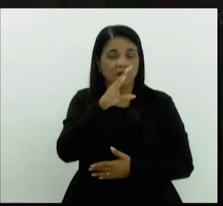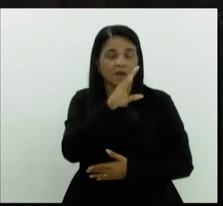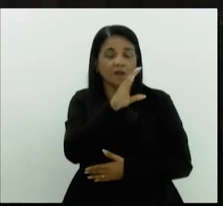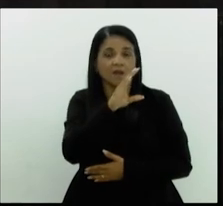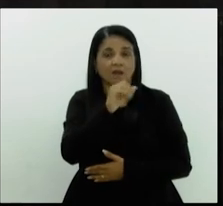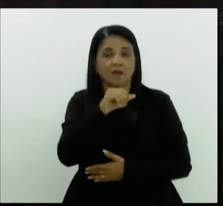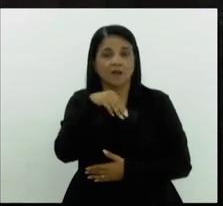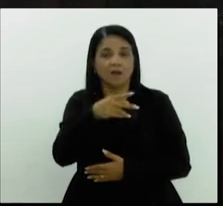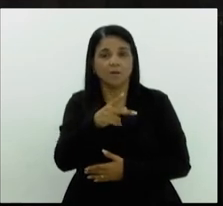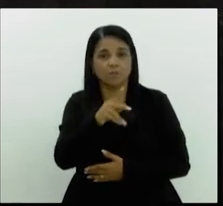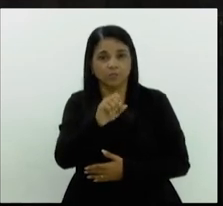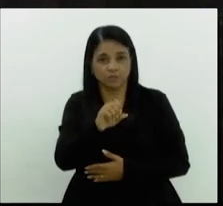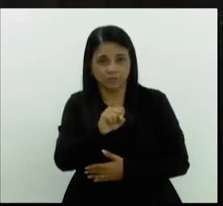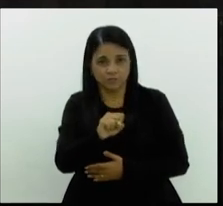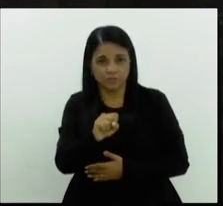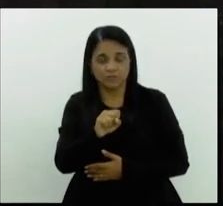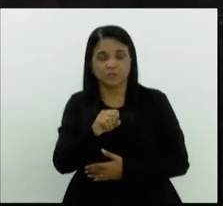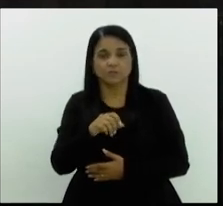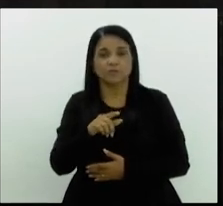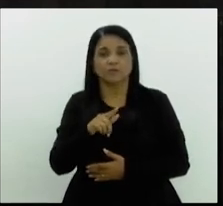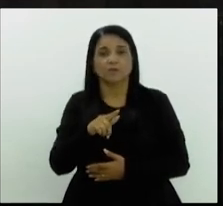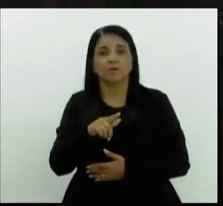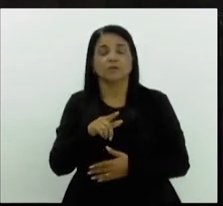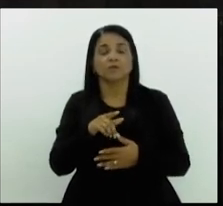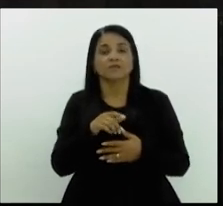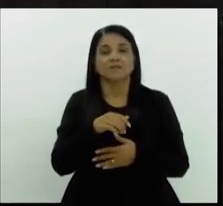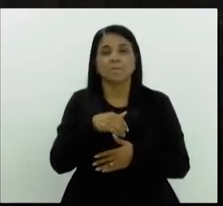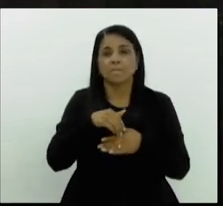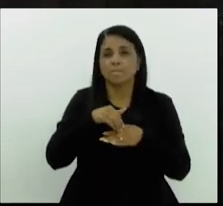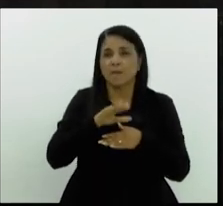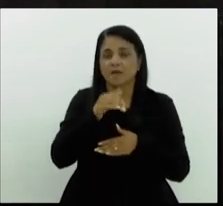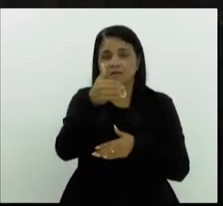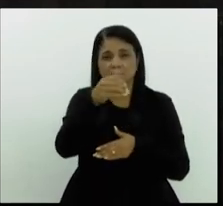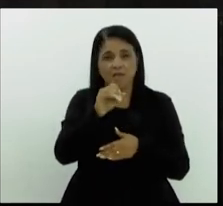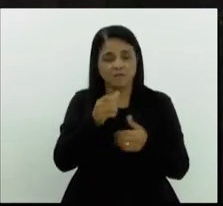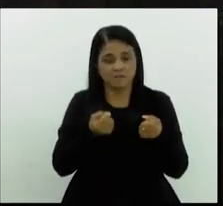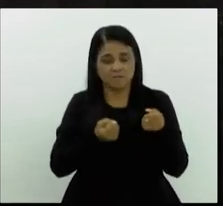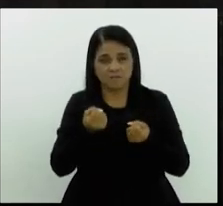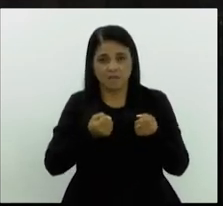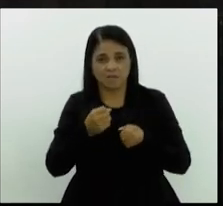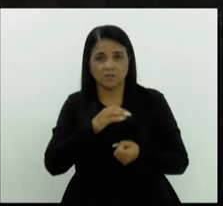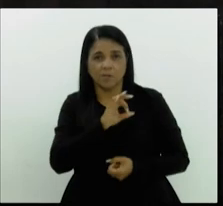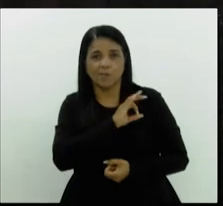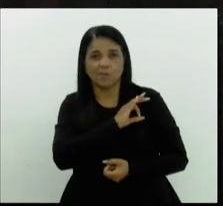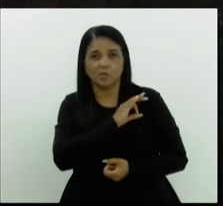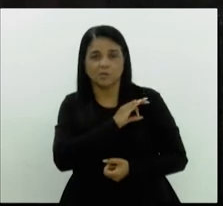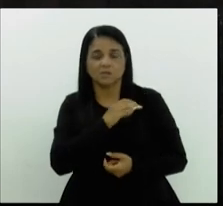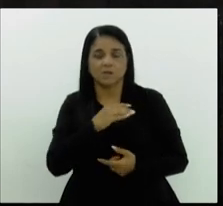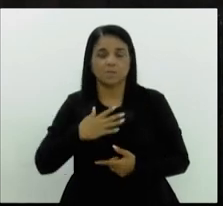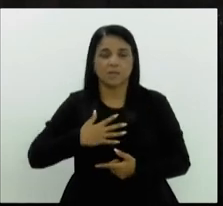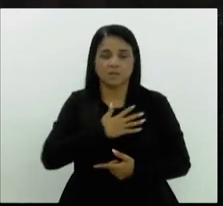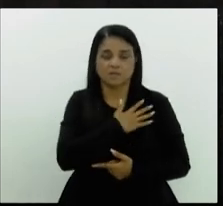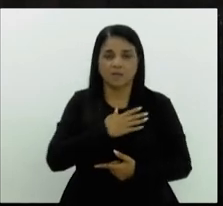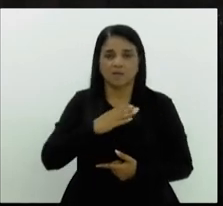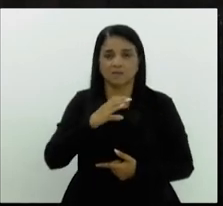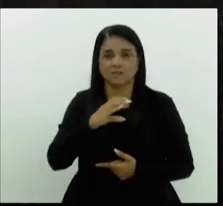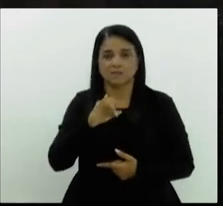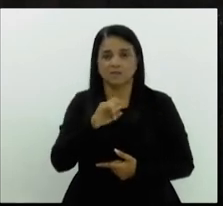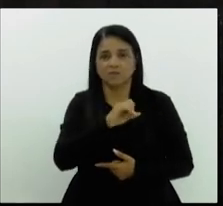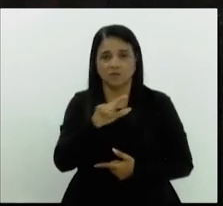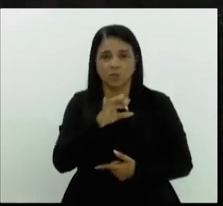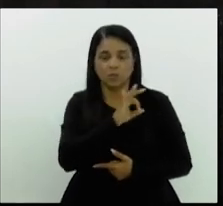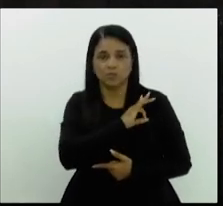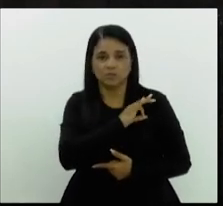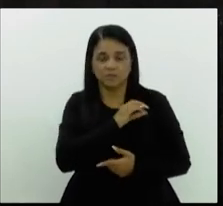Goitacazes, quando mais de 10 carros da Polícia Militar e da Polícia Civil cercaram há dias,